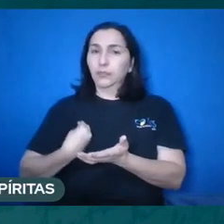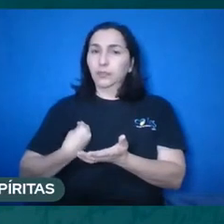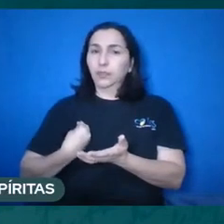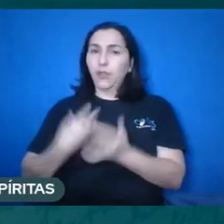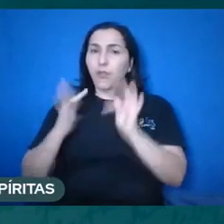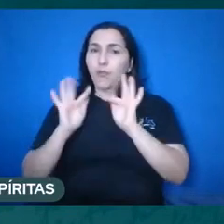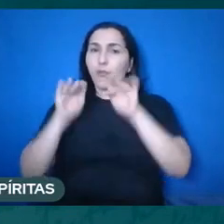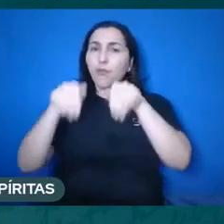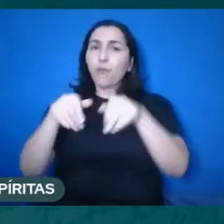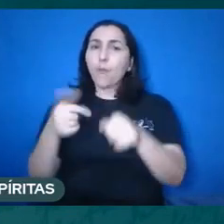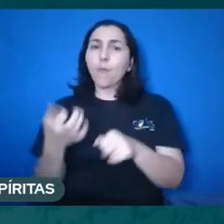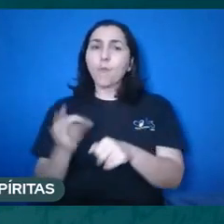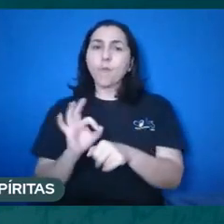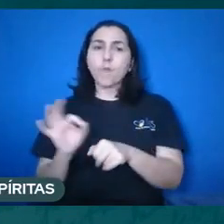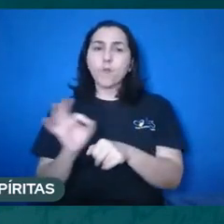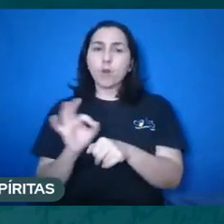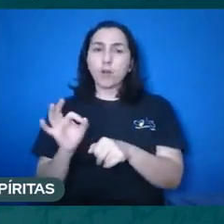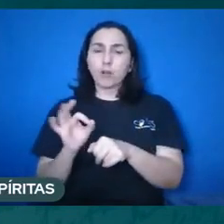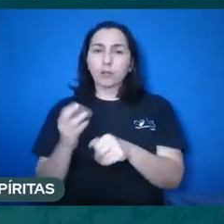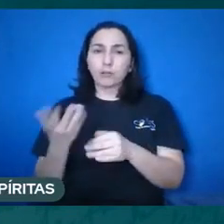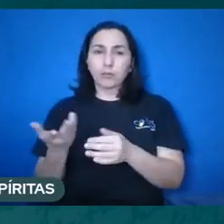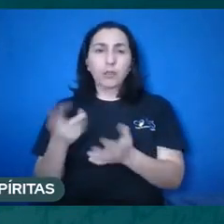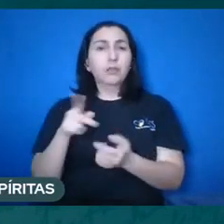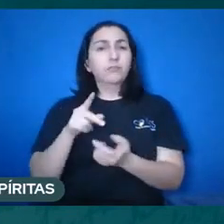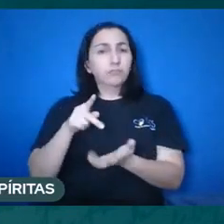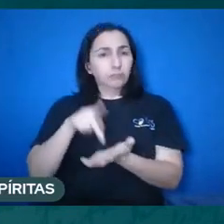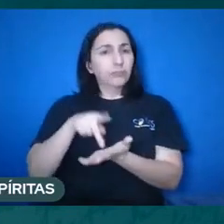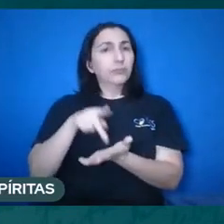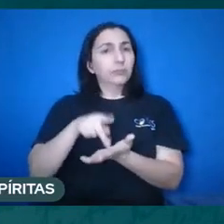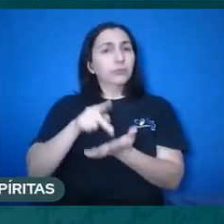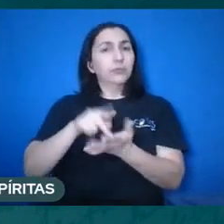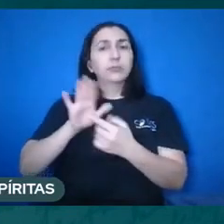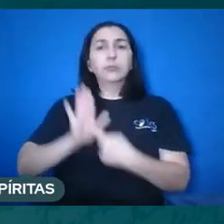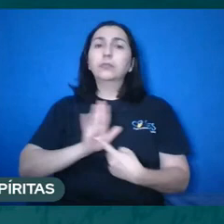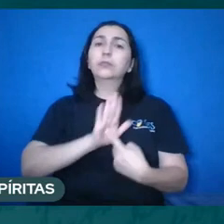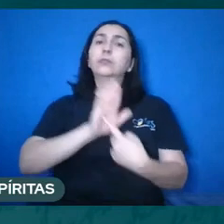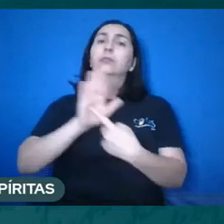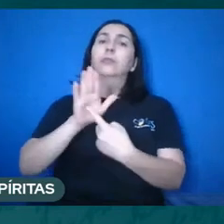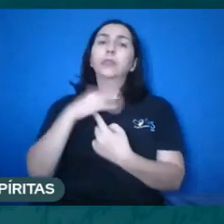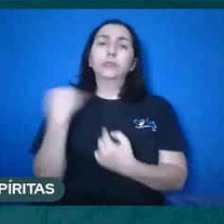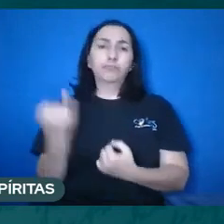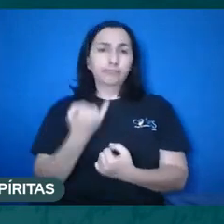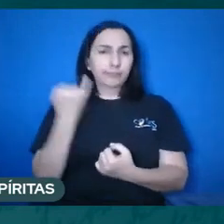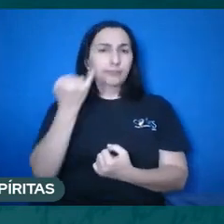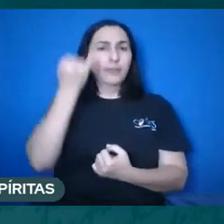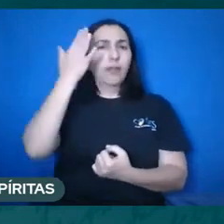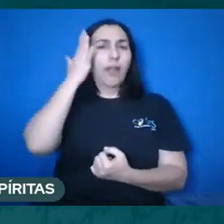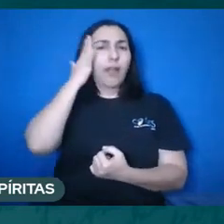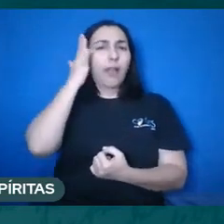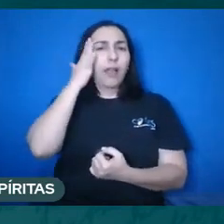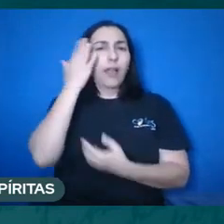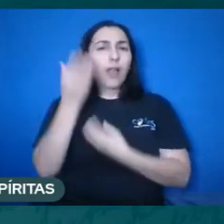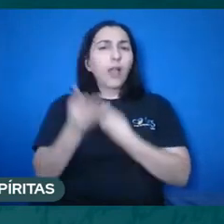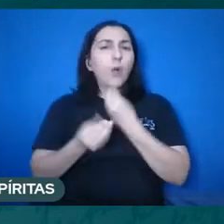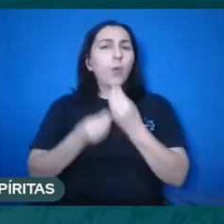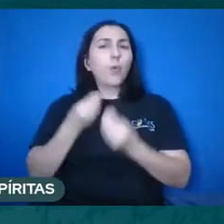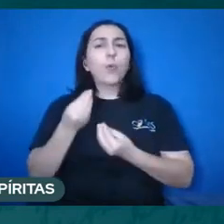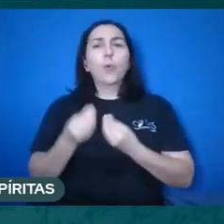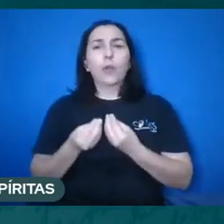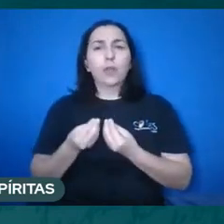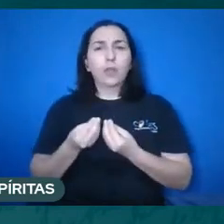túmulo. Essa realidade é importante para que nós entendamos que a